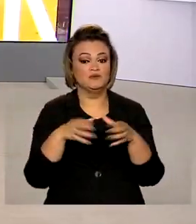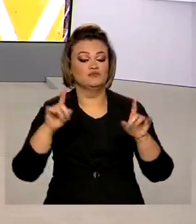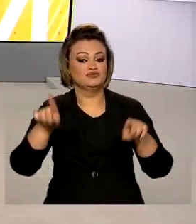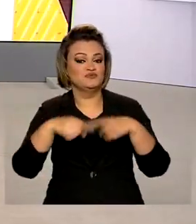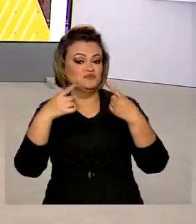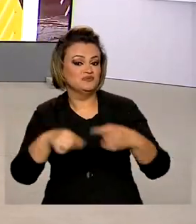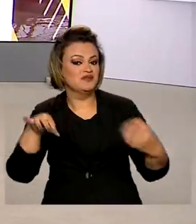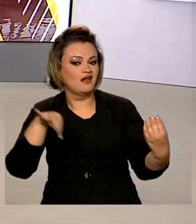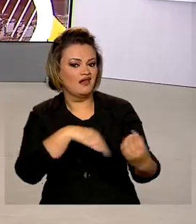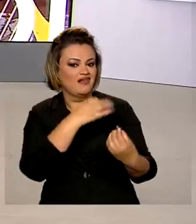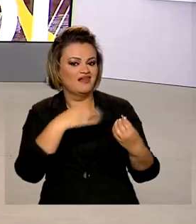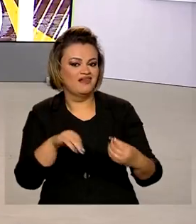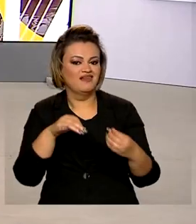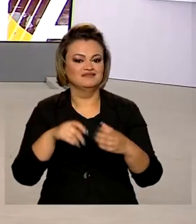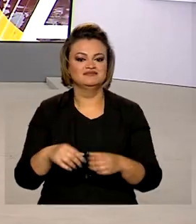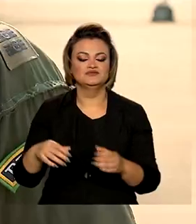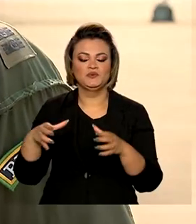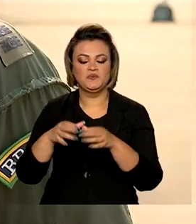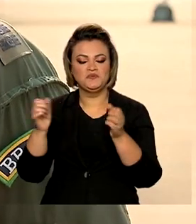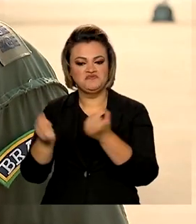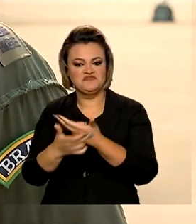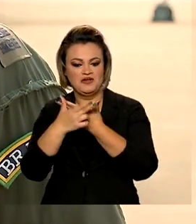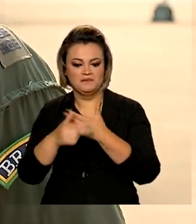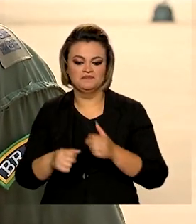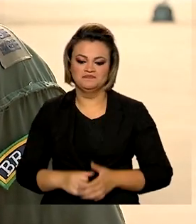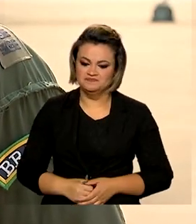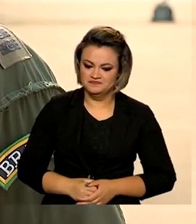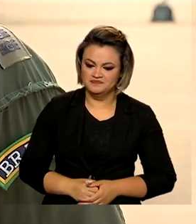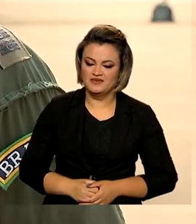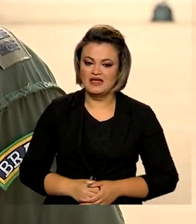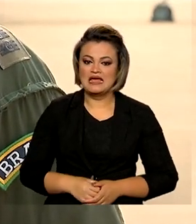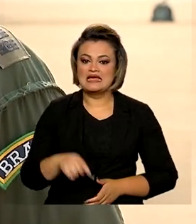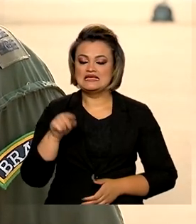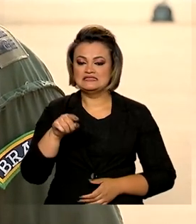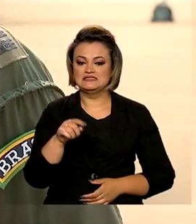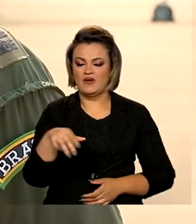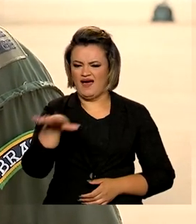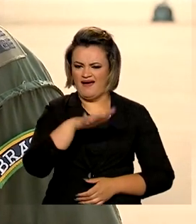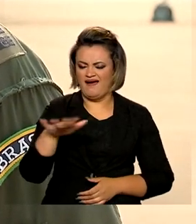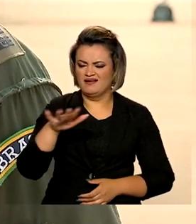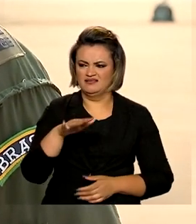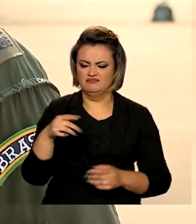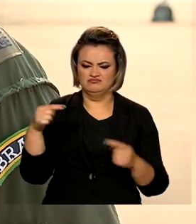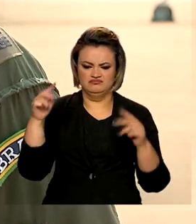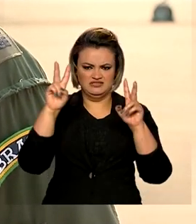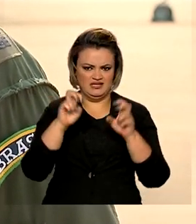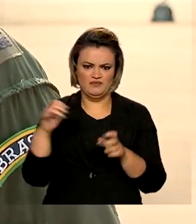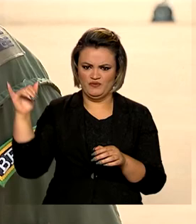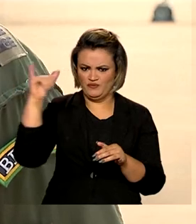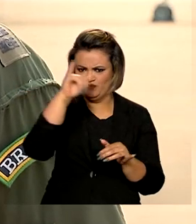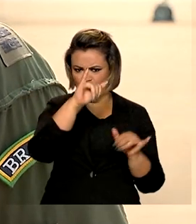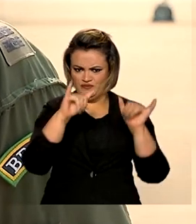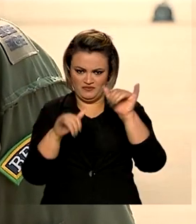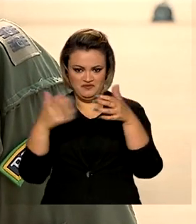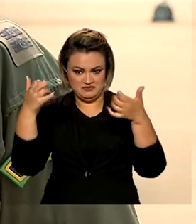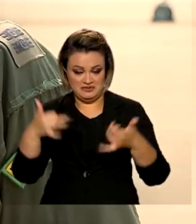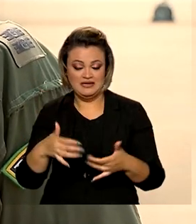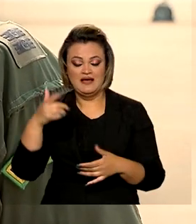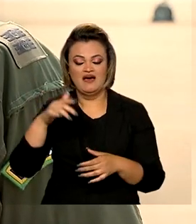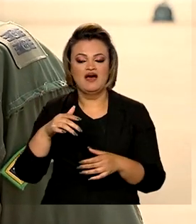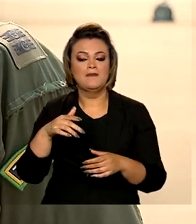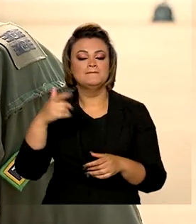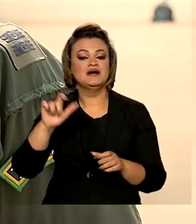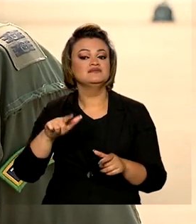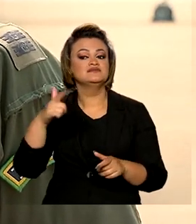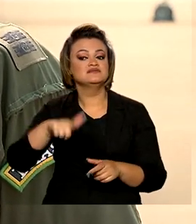Sinfônica da Força Aérea. Entre os eventos aéreos que chamam mais atenção, evidentemente, teremos